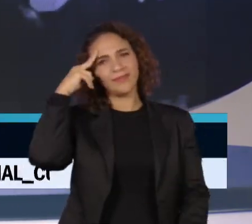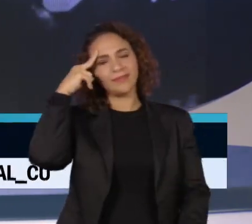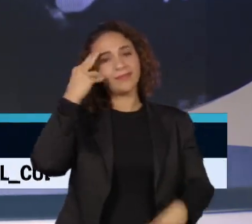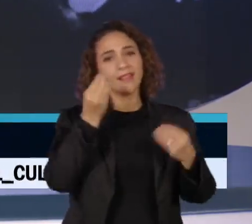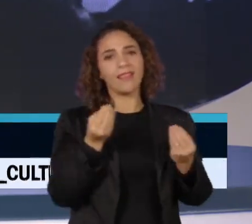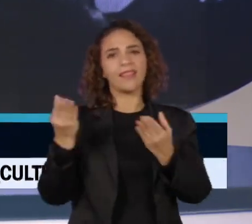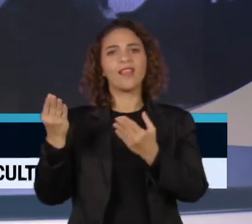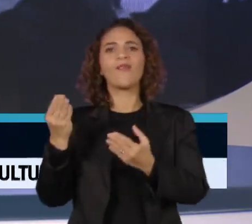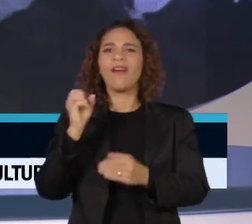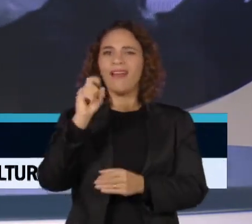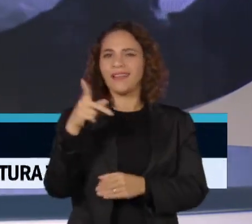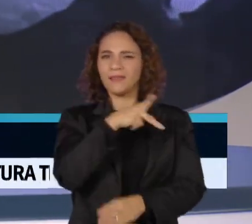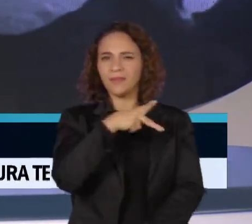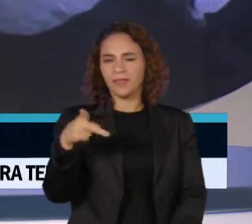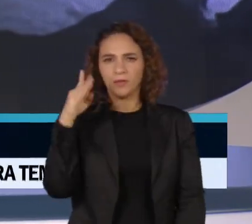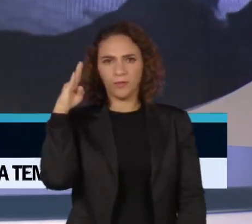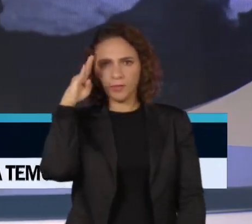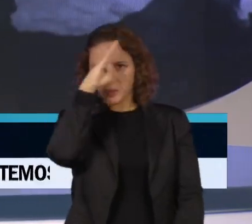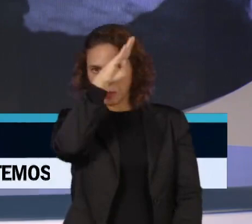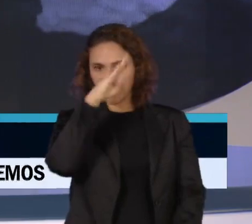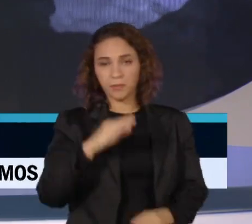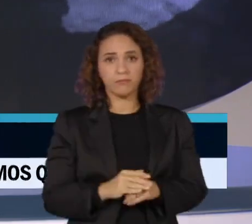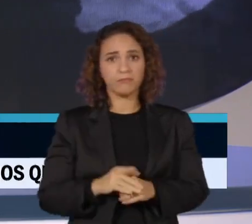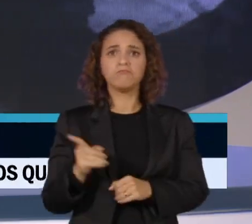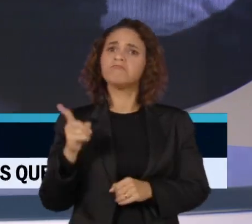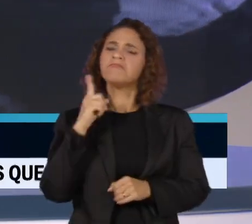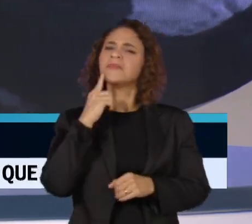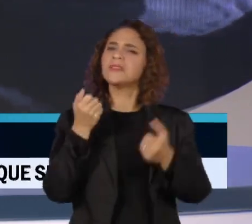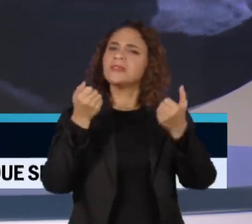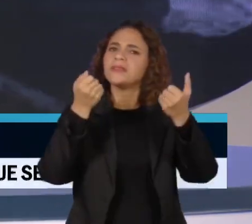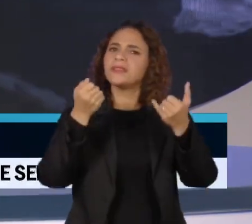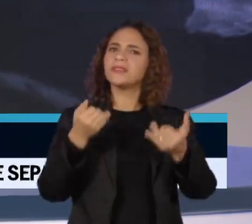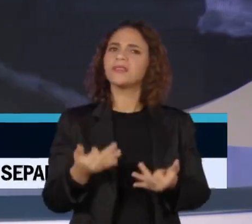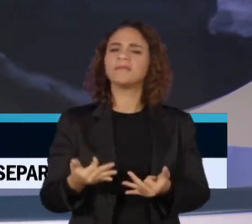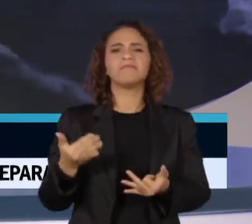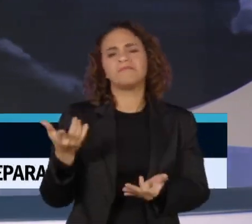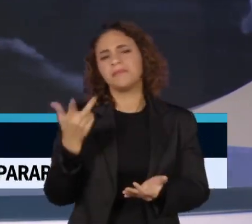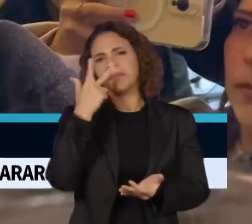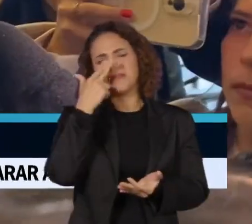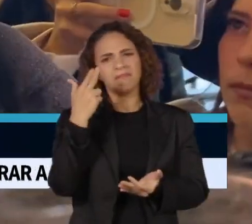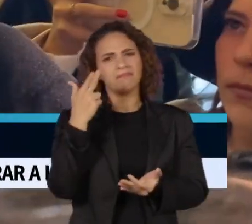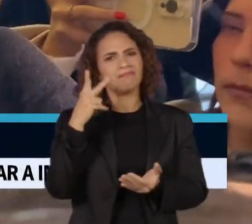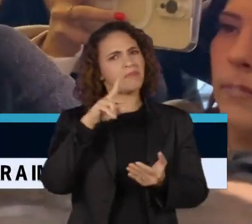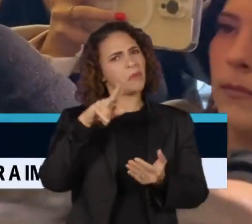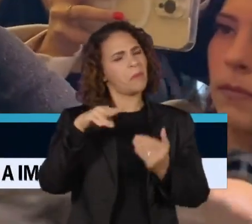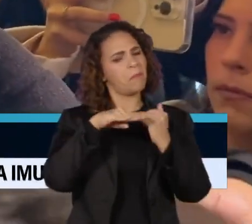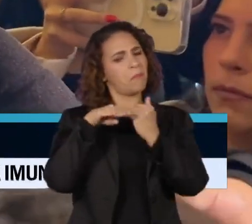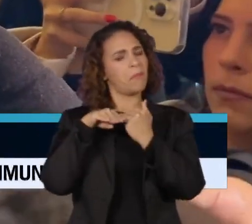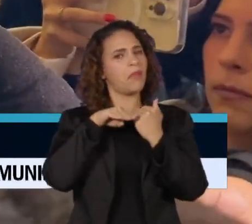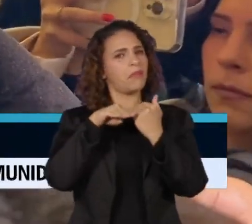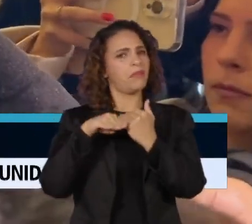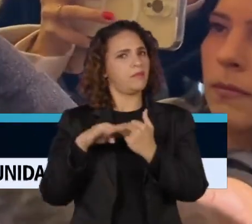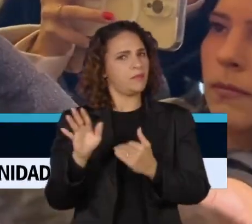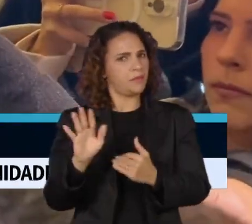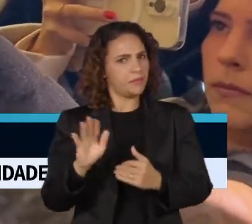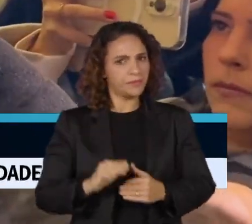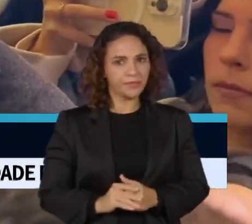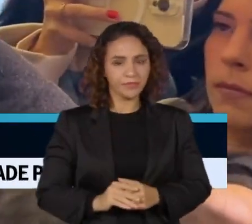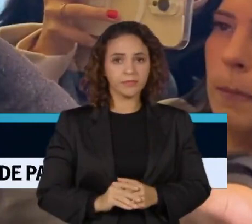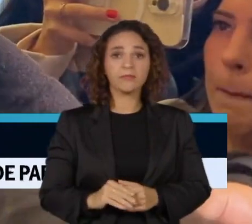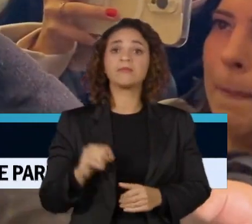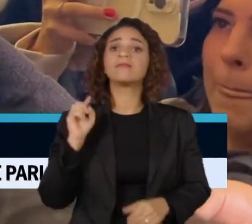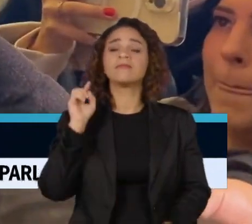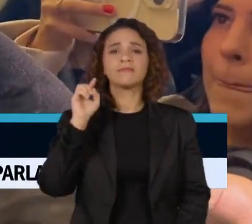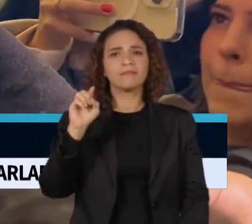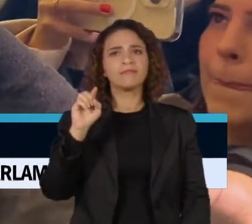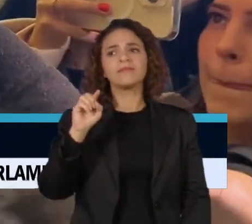-presidente Jair Bolsonaro. Para o ministro, a situação contraria os padrões. Gilmar Mendes afirmou que,